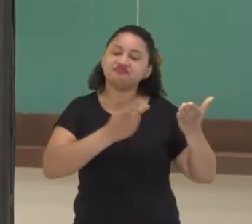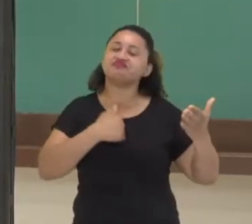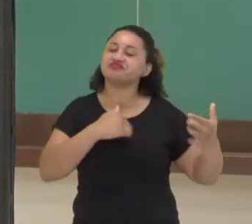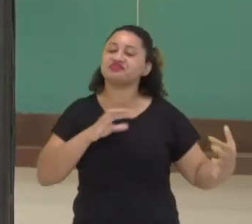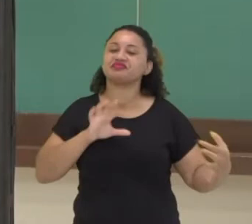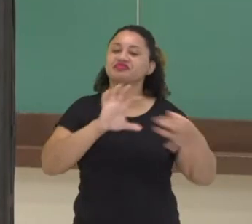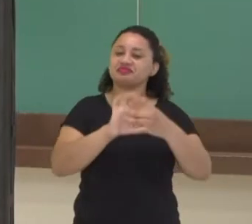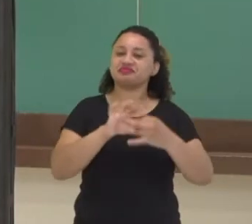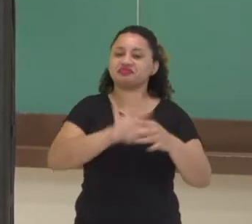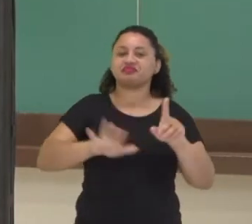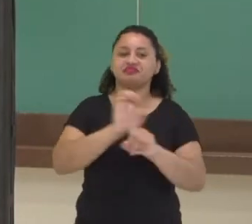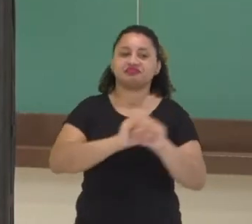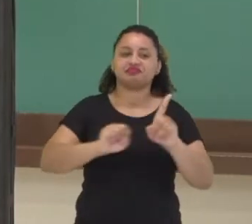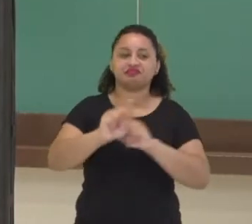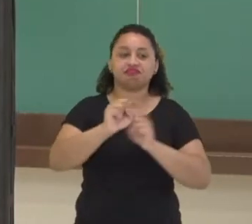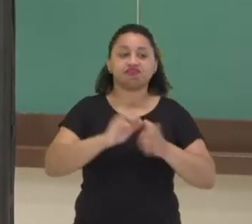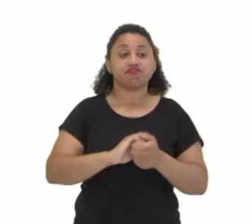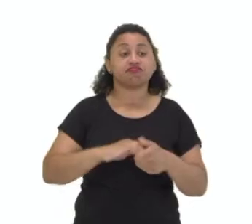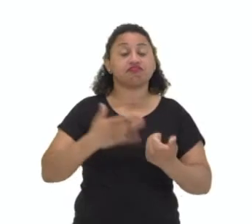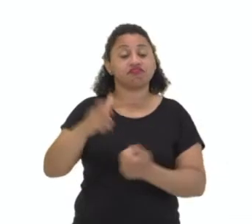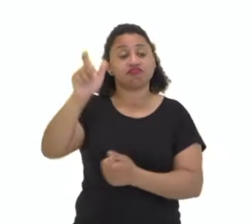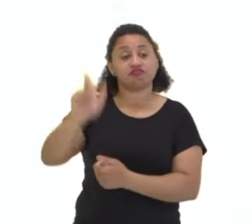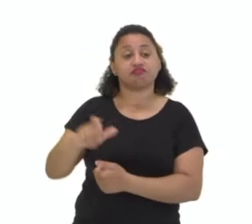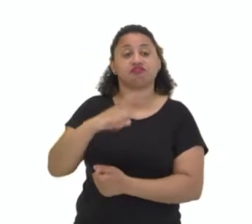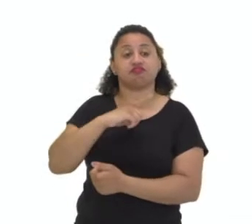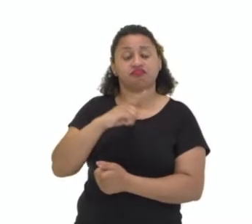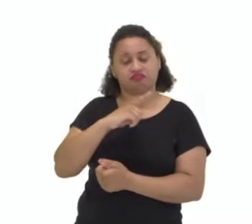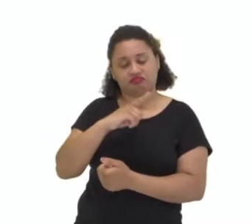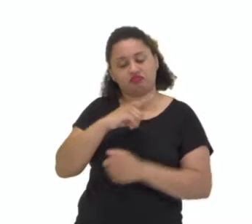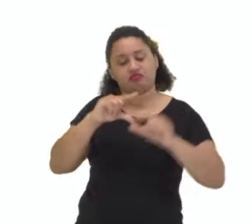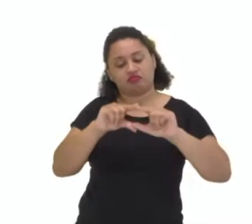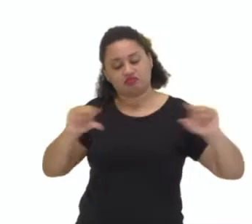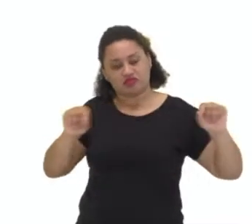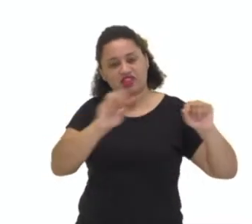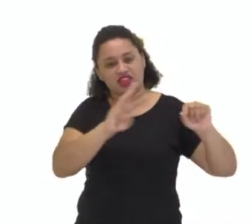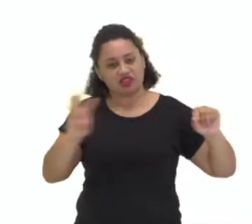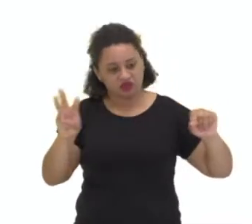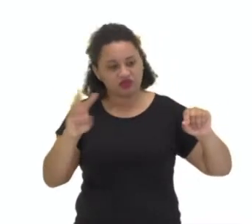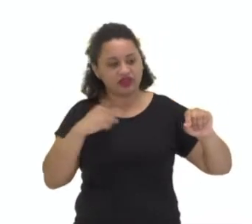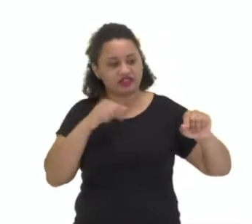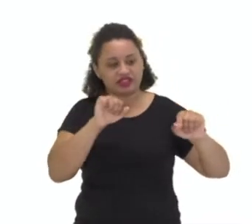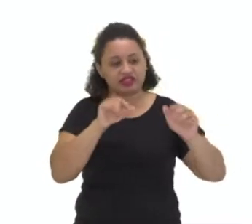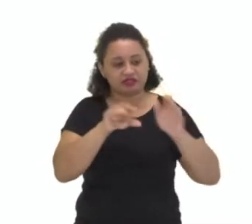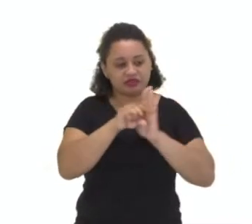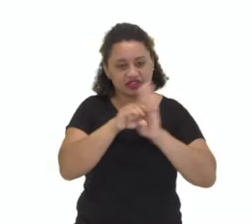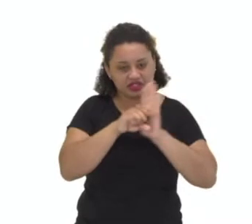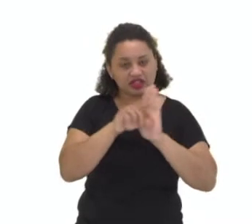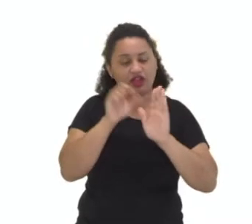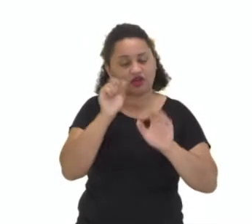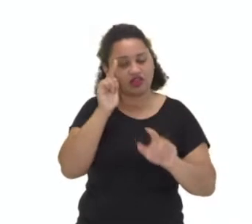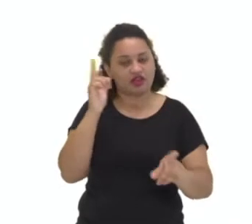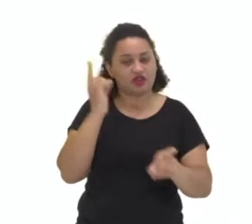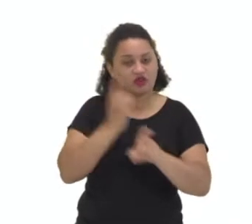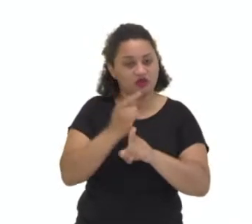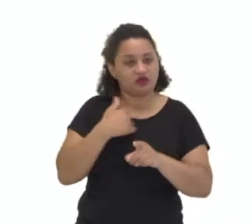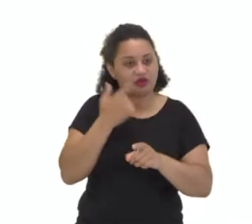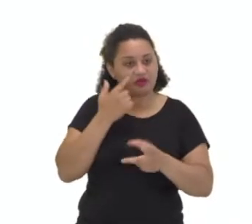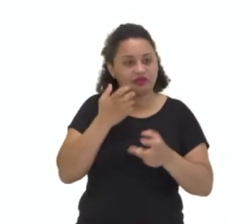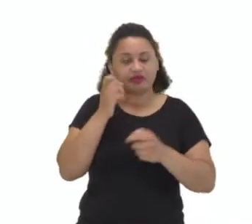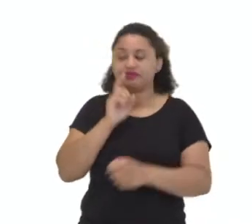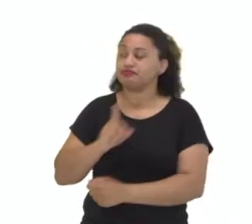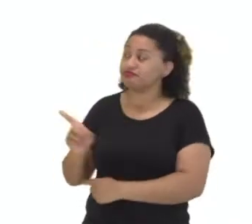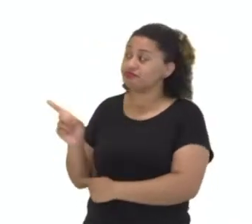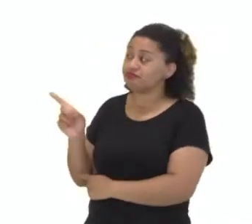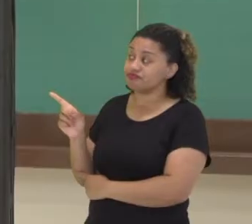Castro Alves então tem a biografia disponível no ebiografia.com, você pode acessar lá quando tiver